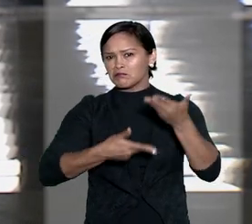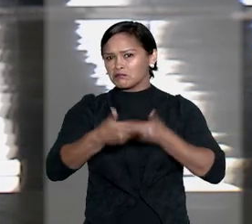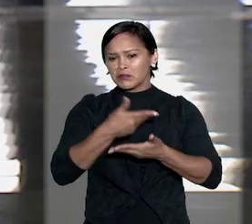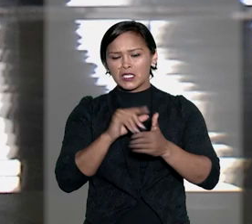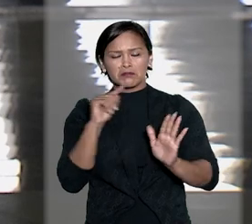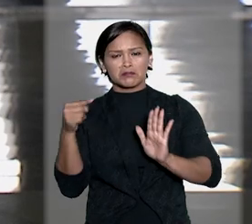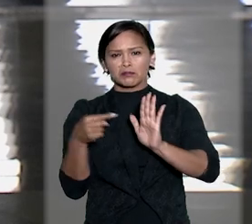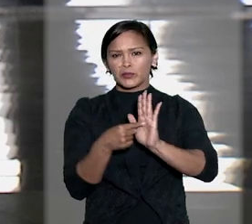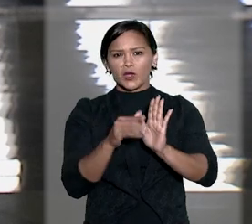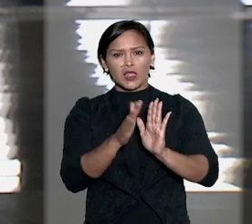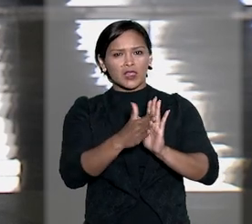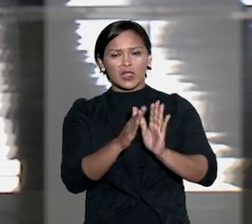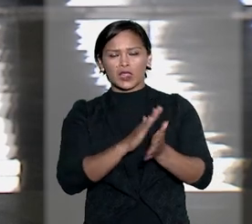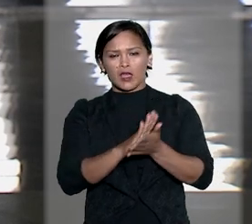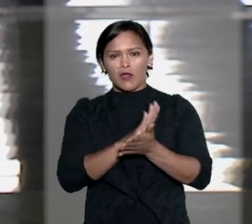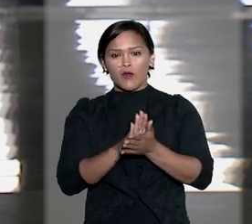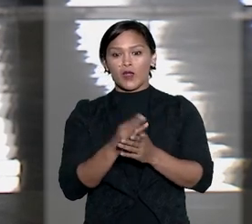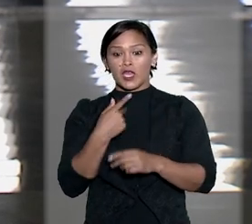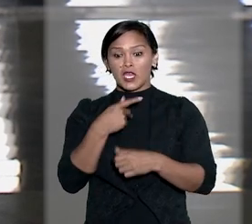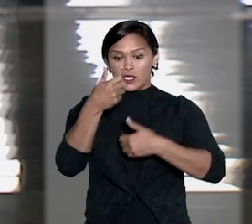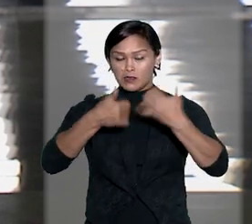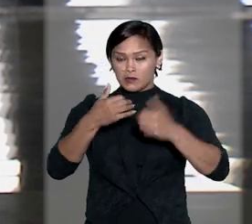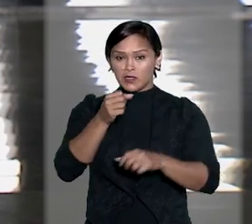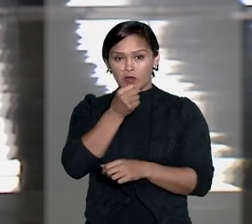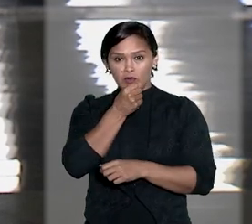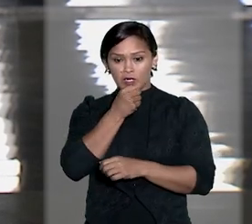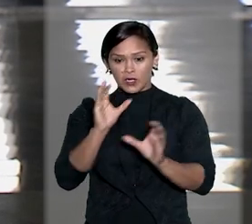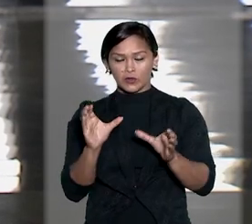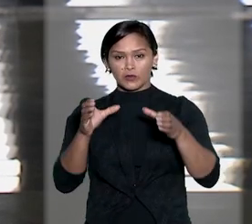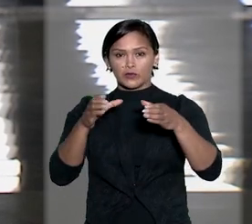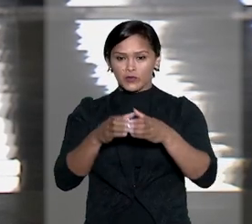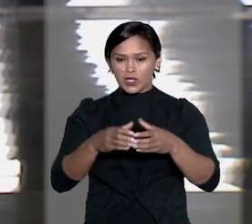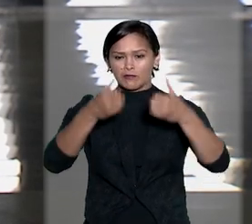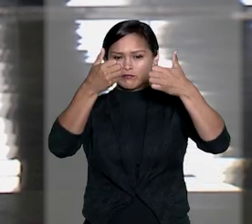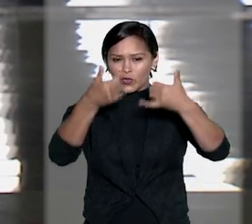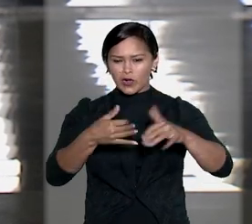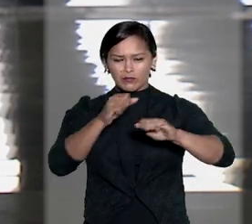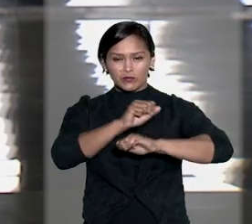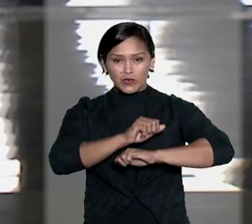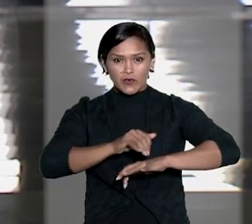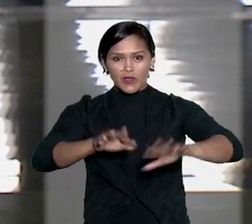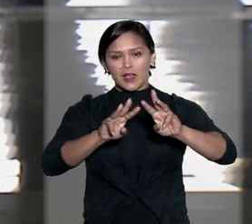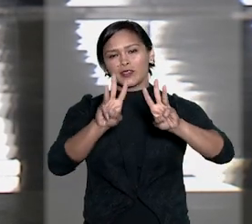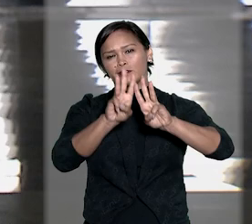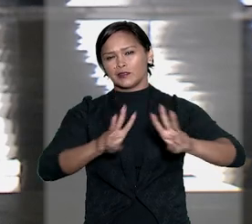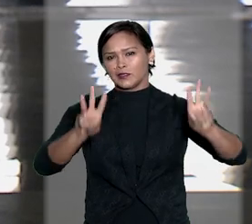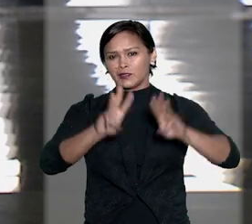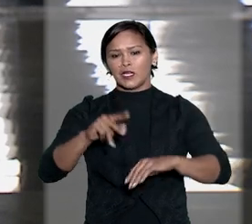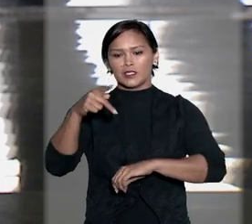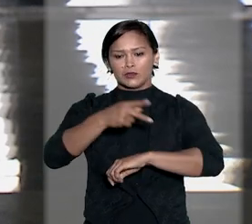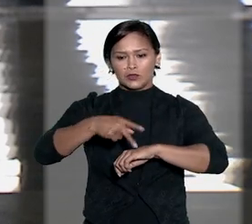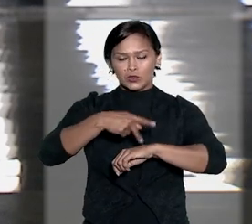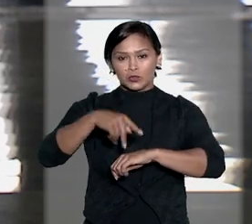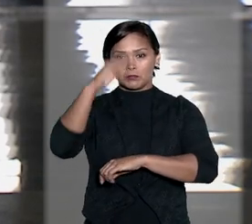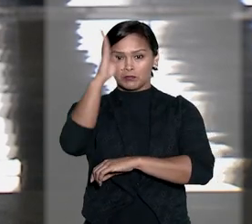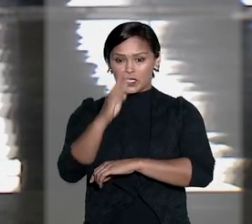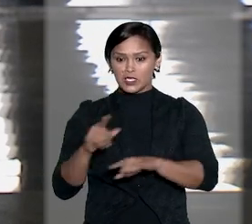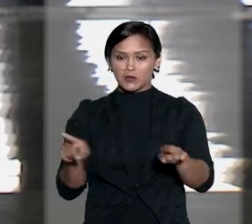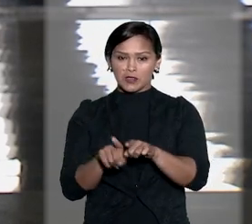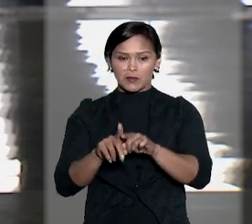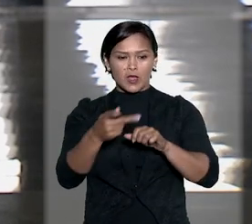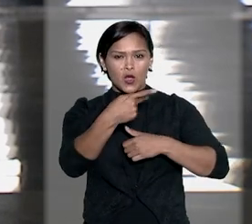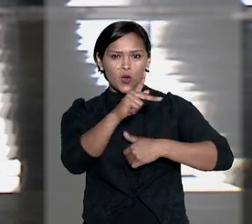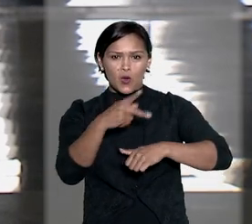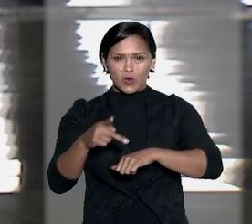faziam parte da denúncia. Ainda segundo eles, a entrevista coletiva foi replicada em diversos sites do Brasil e do exterior,